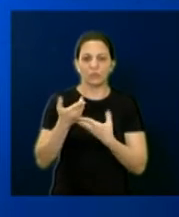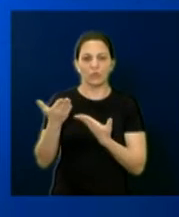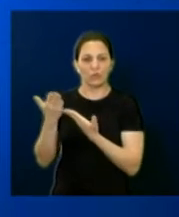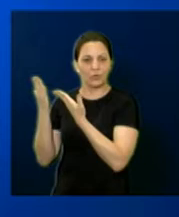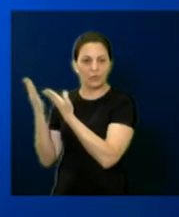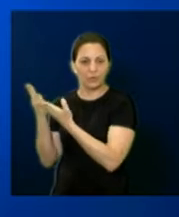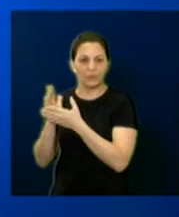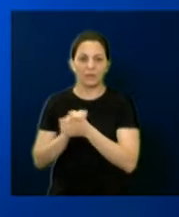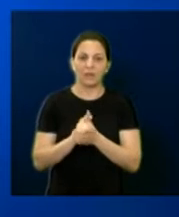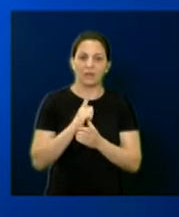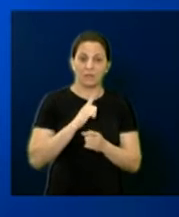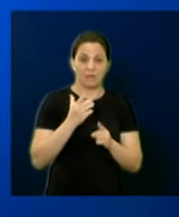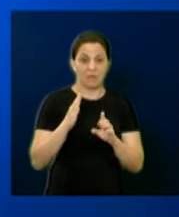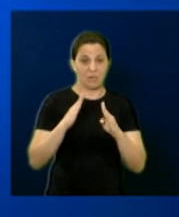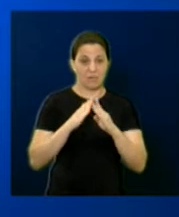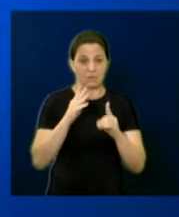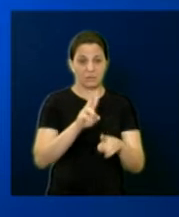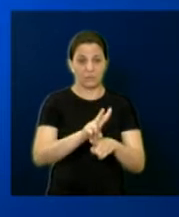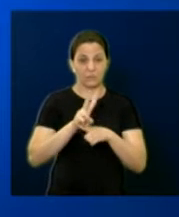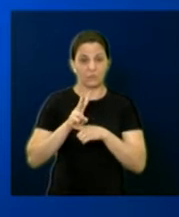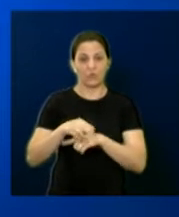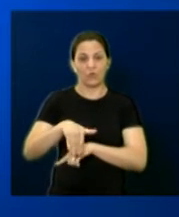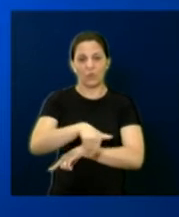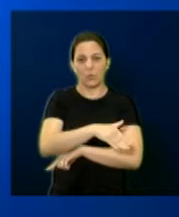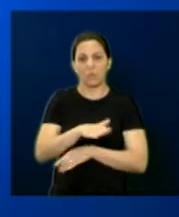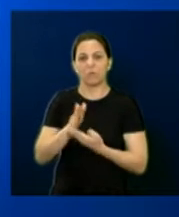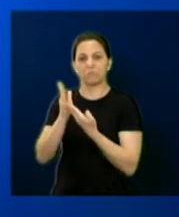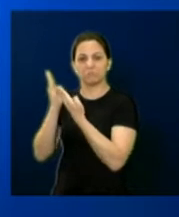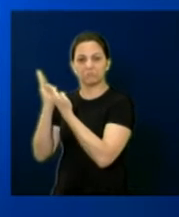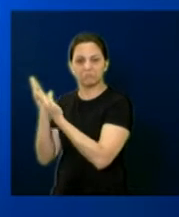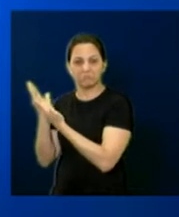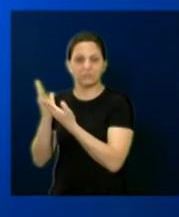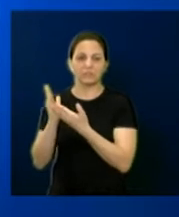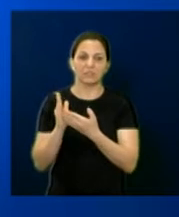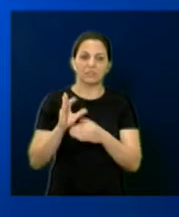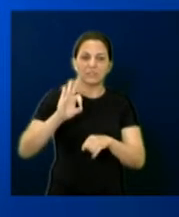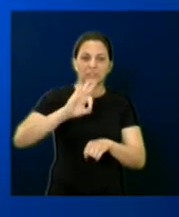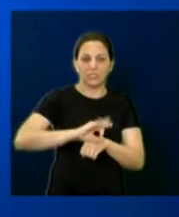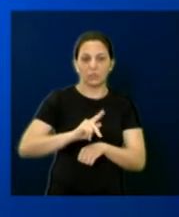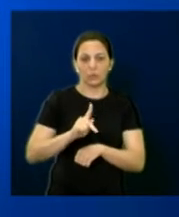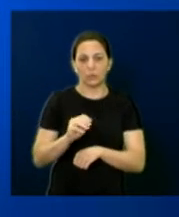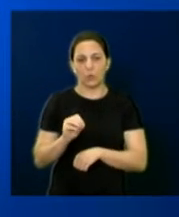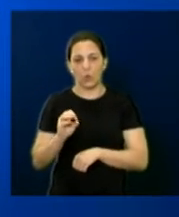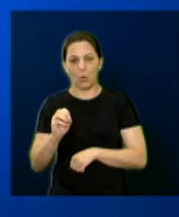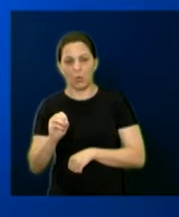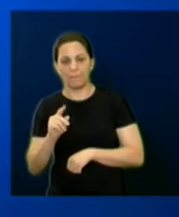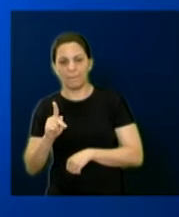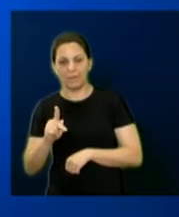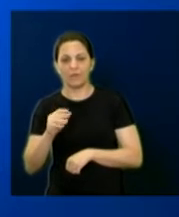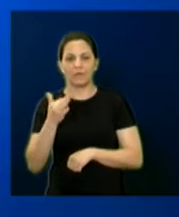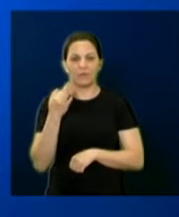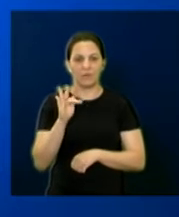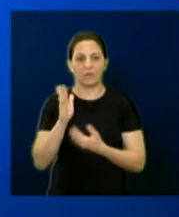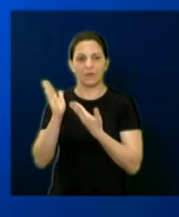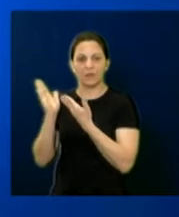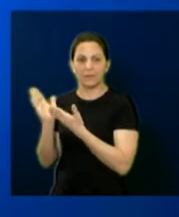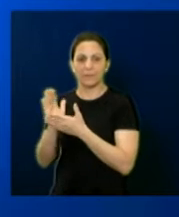mil. Casa Transitória, População de Rua Federal, 95 mil. Centro Pop, Federal, 158 mil.